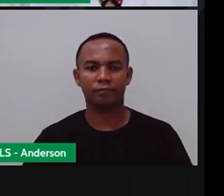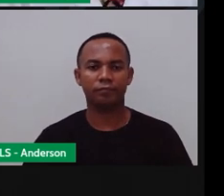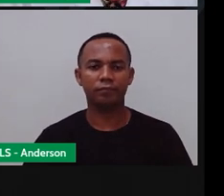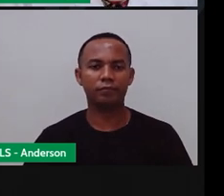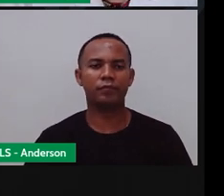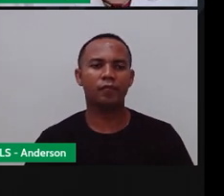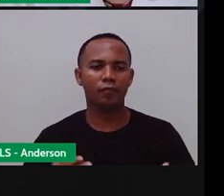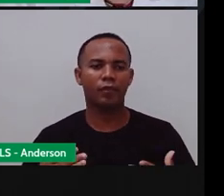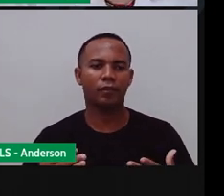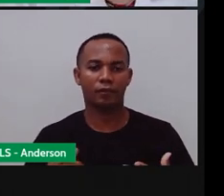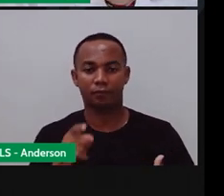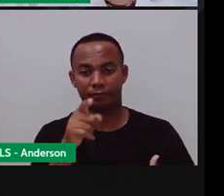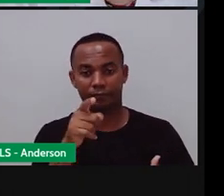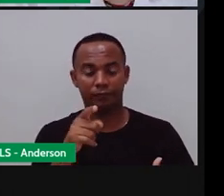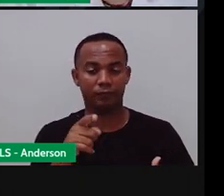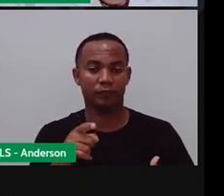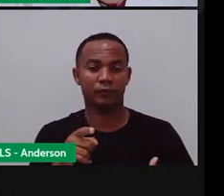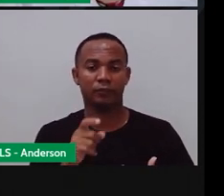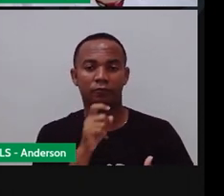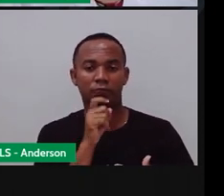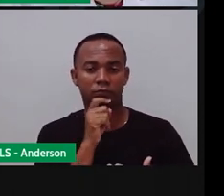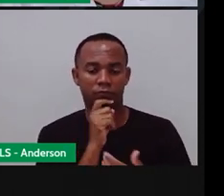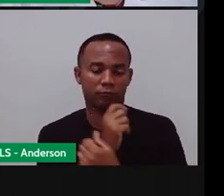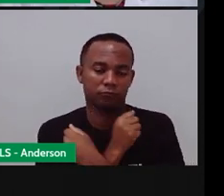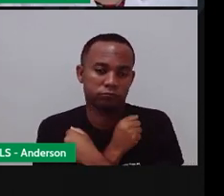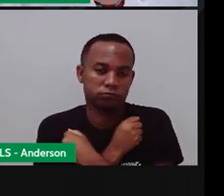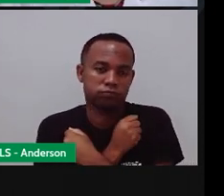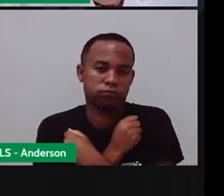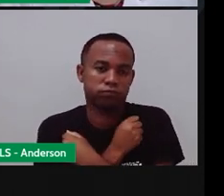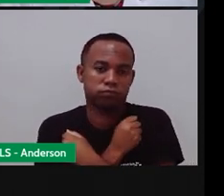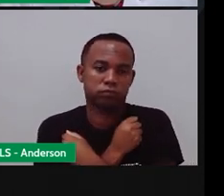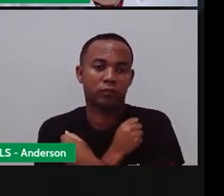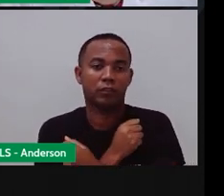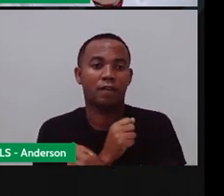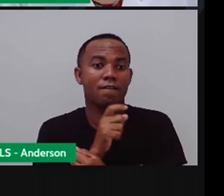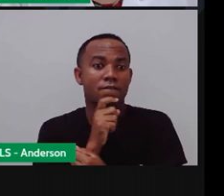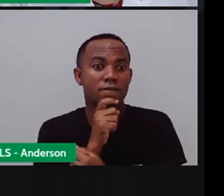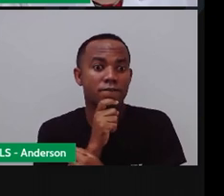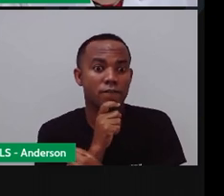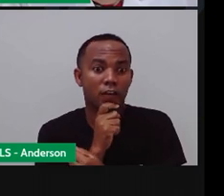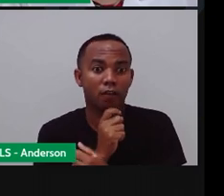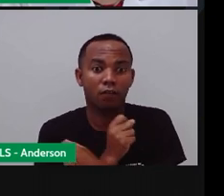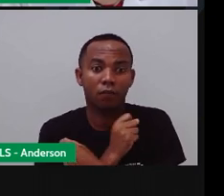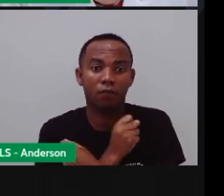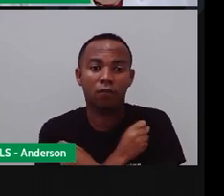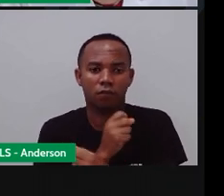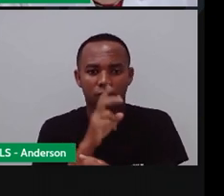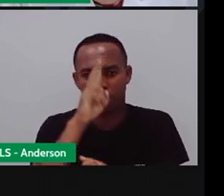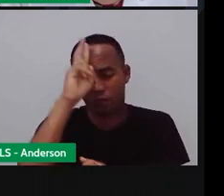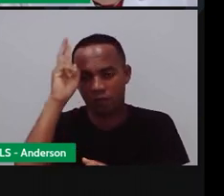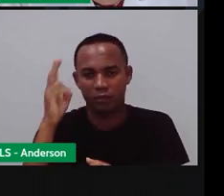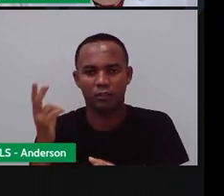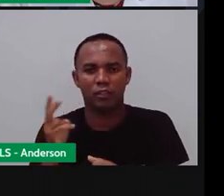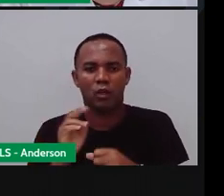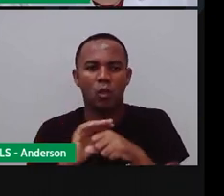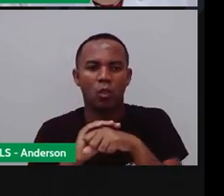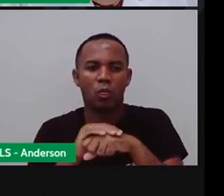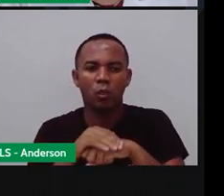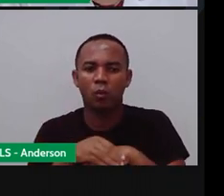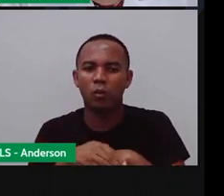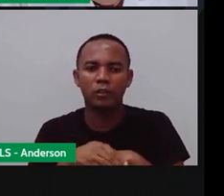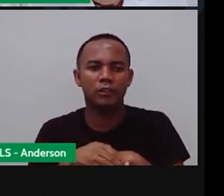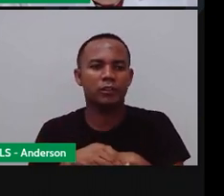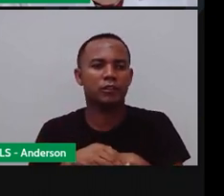inverno que é a estação que eu gosto bastante é a estação mais fria do ano as noites são mais